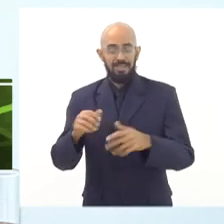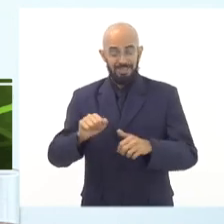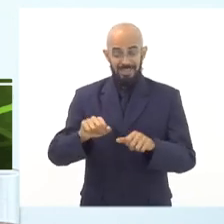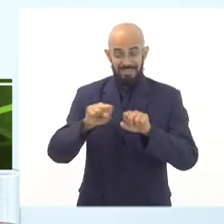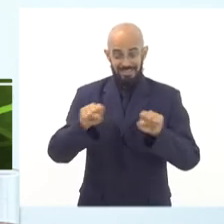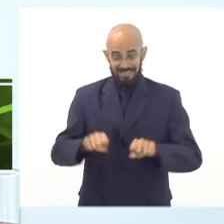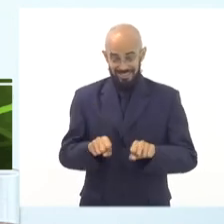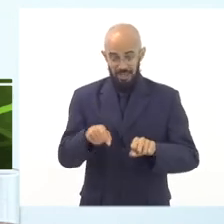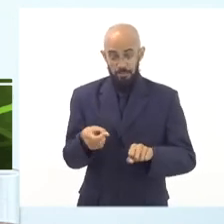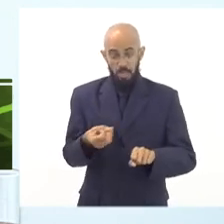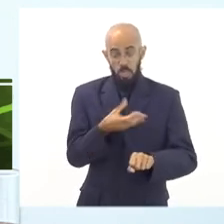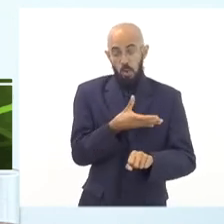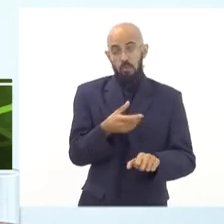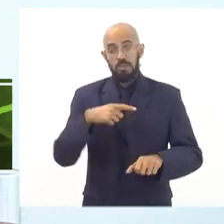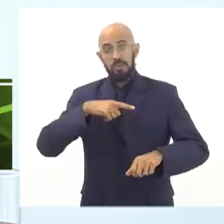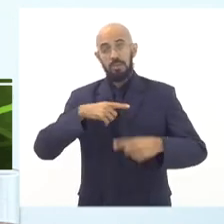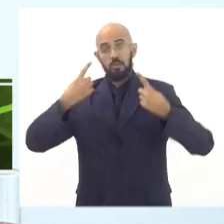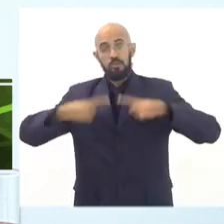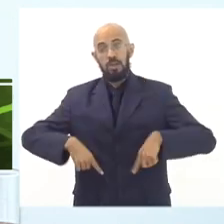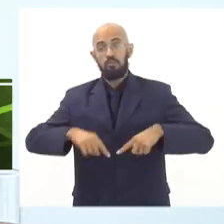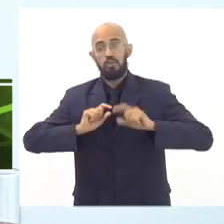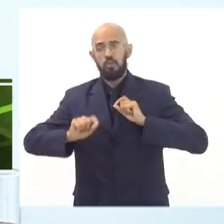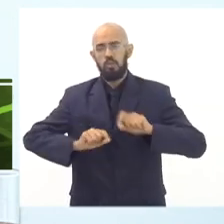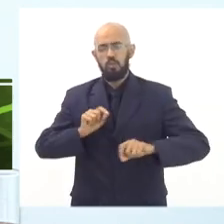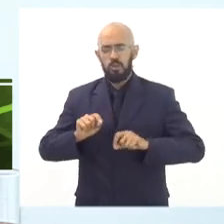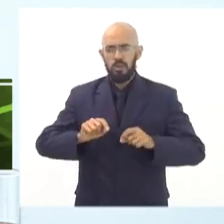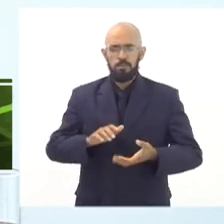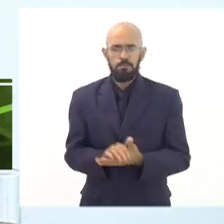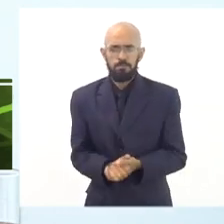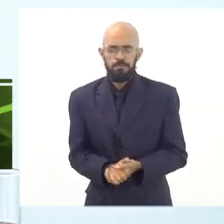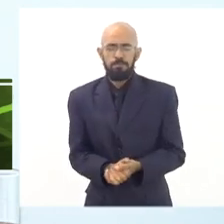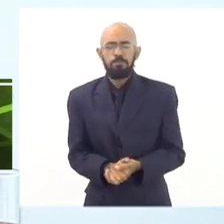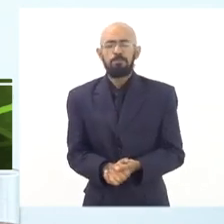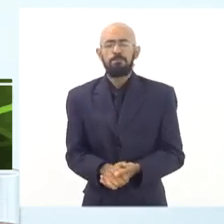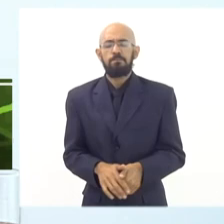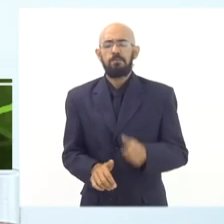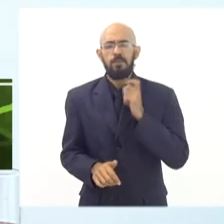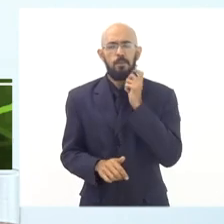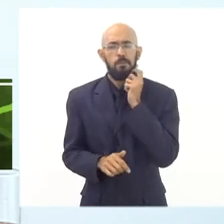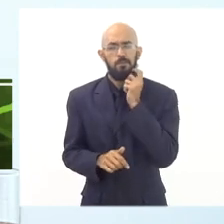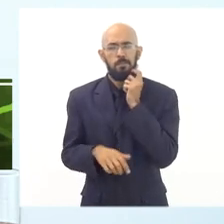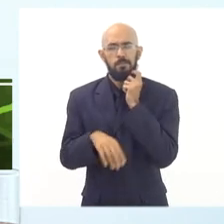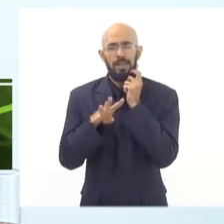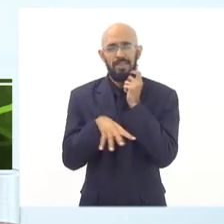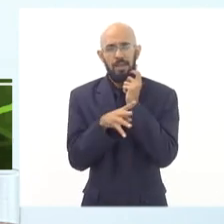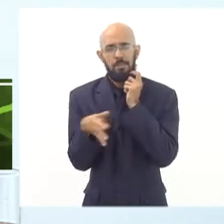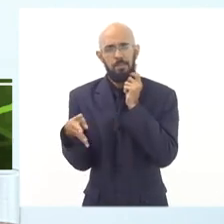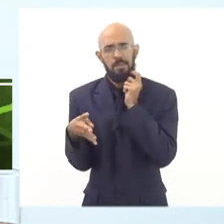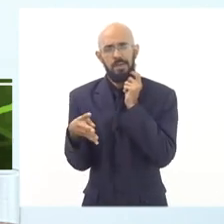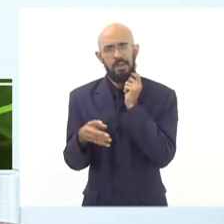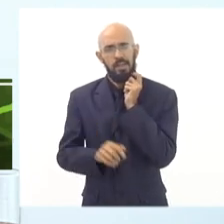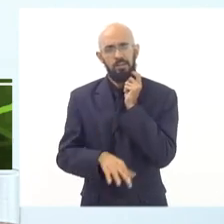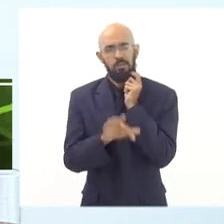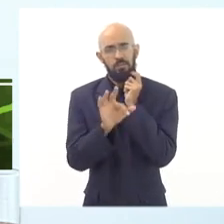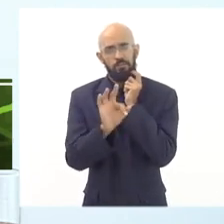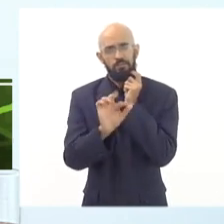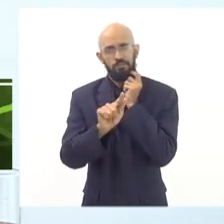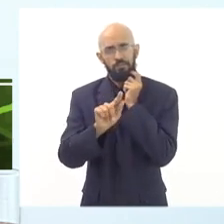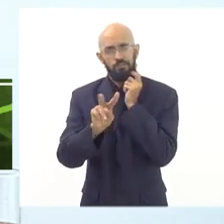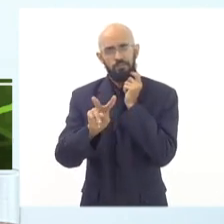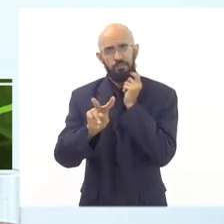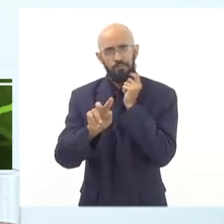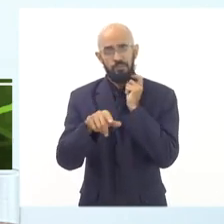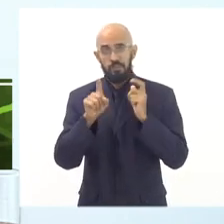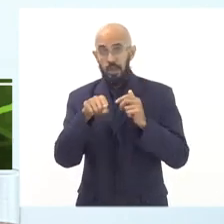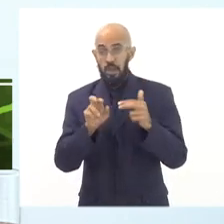compras descentralizadas, a gente tem um outro desafio. A gente tem a tabela da Fundação Getúlio Vargas como tabela